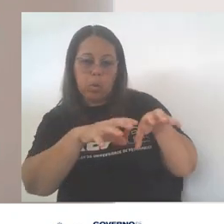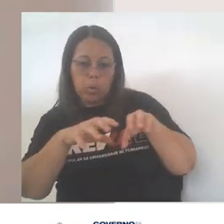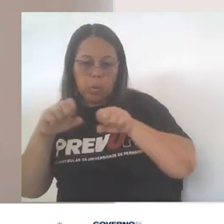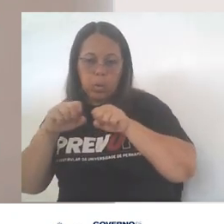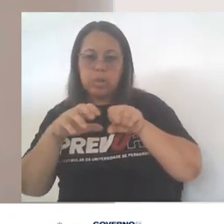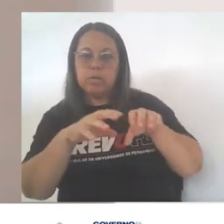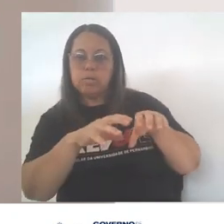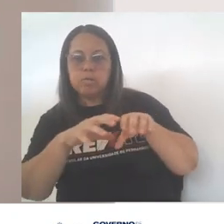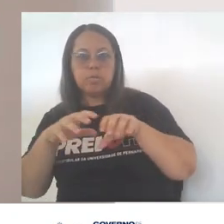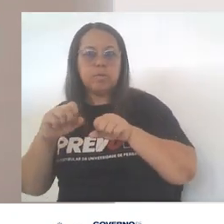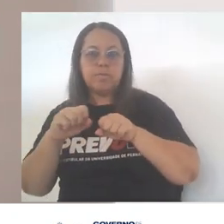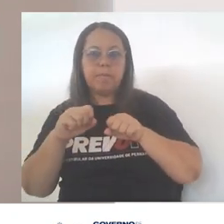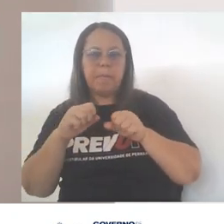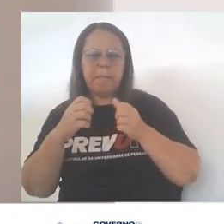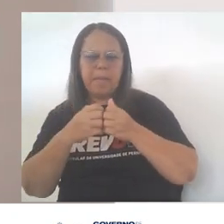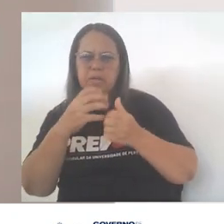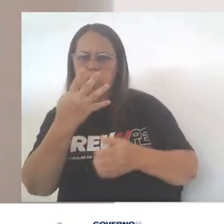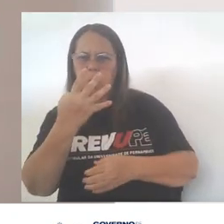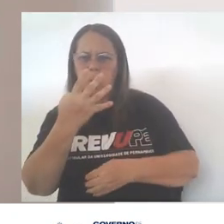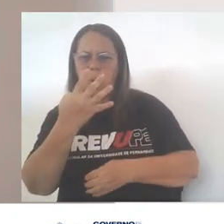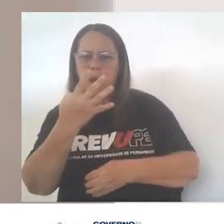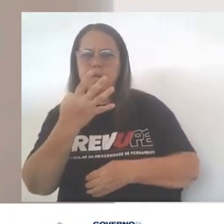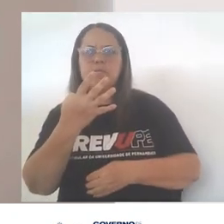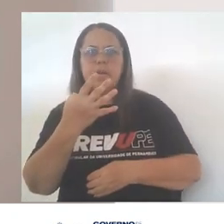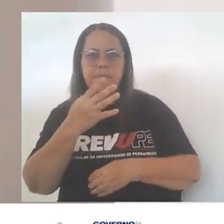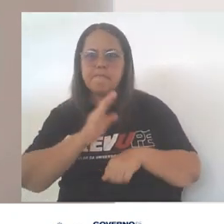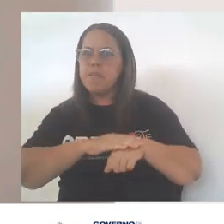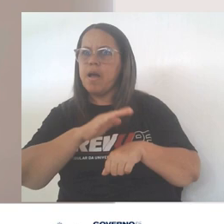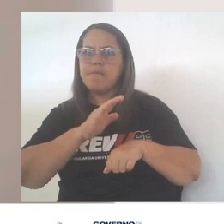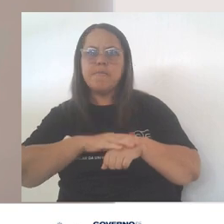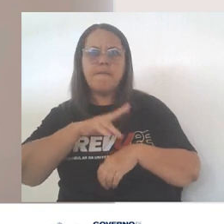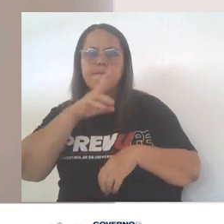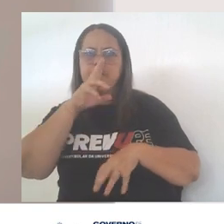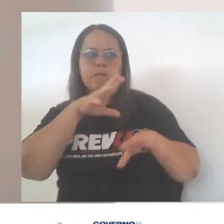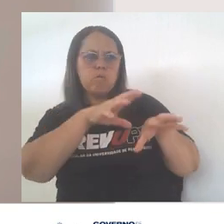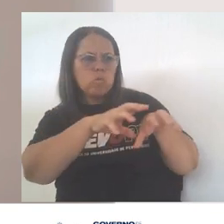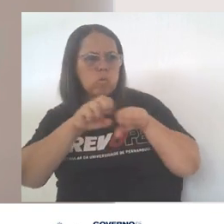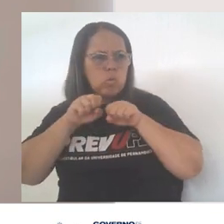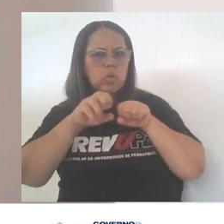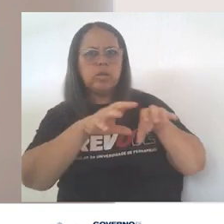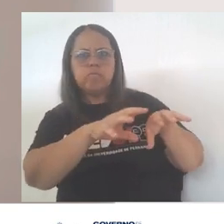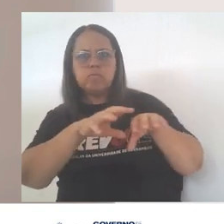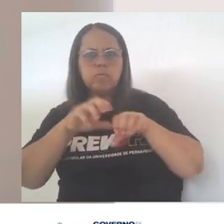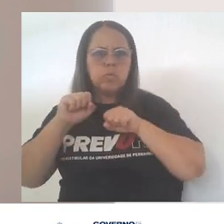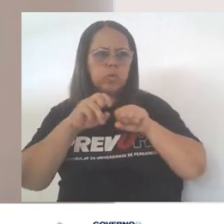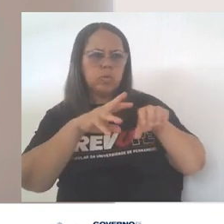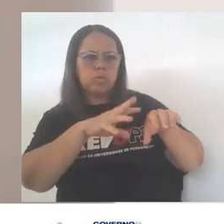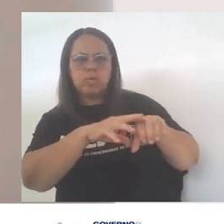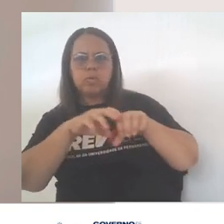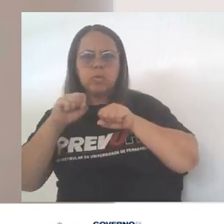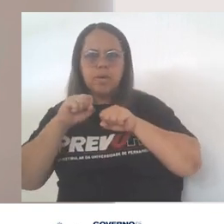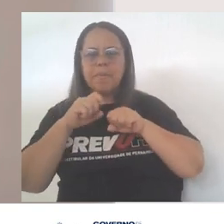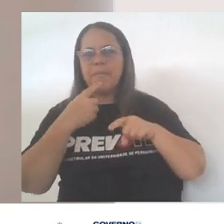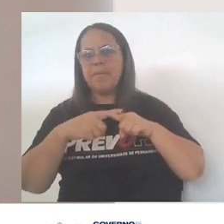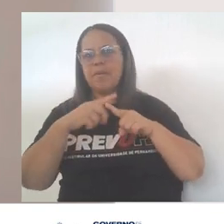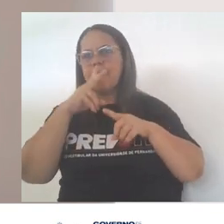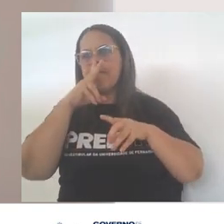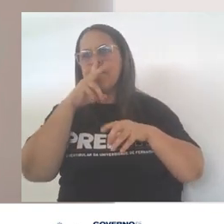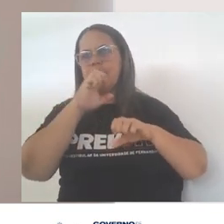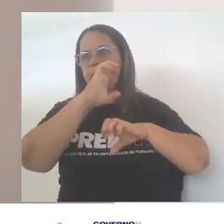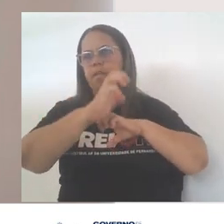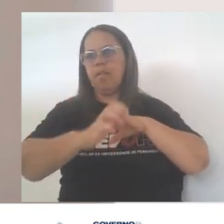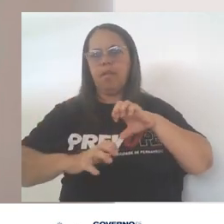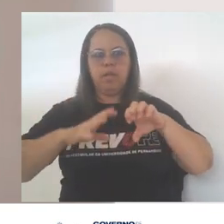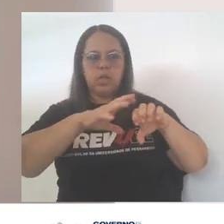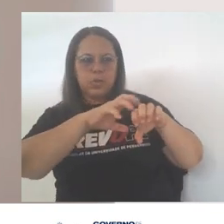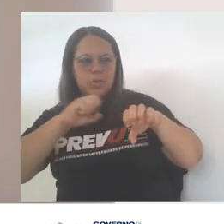elemento estiver de 4, mais eletronegativo ele é, o que significa que ele tem uma forte atração por elétrons. Por